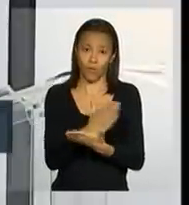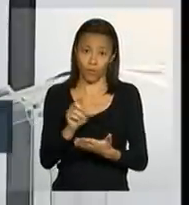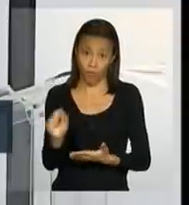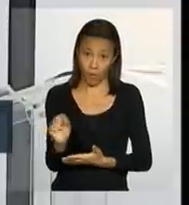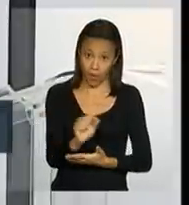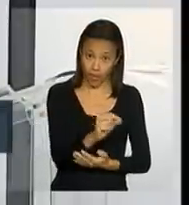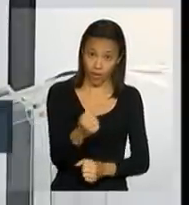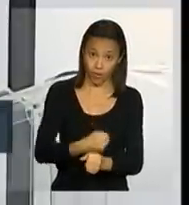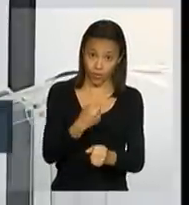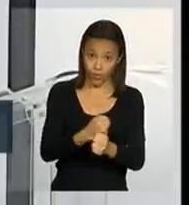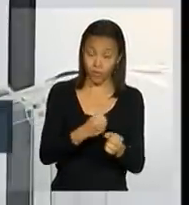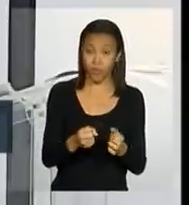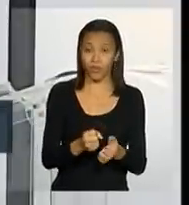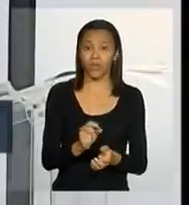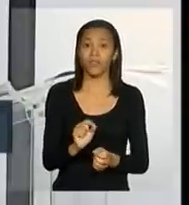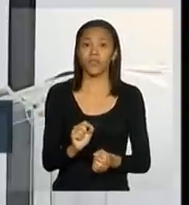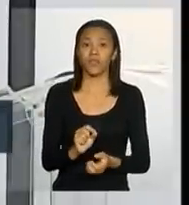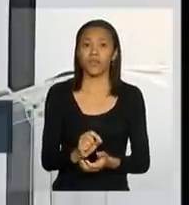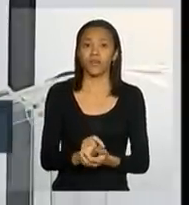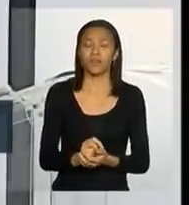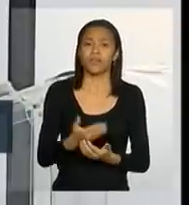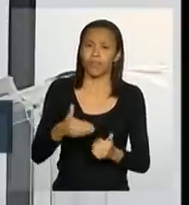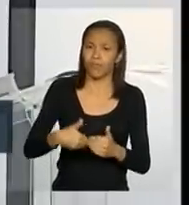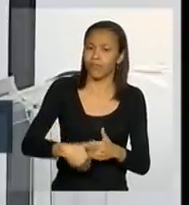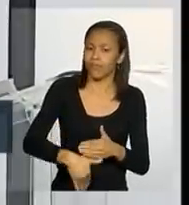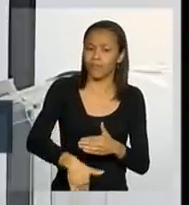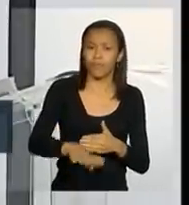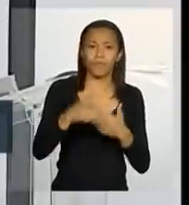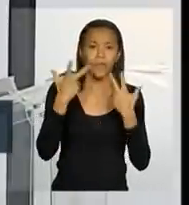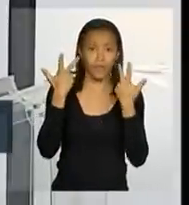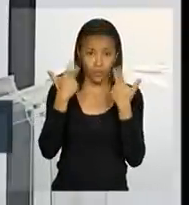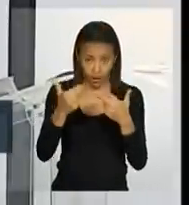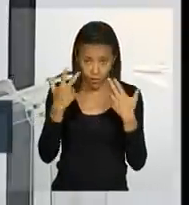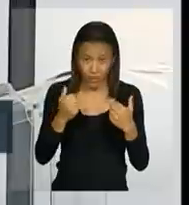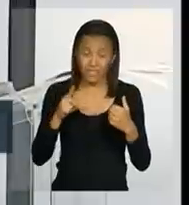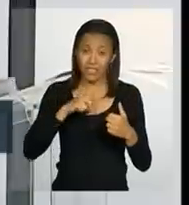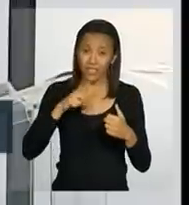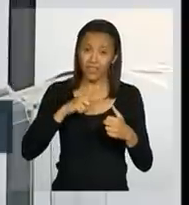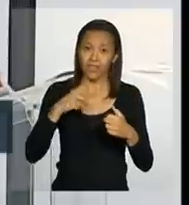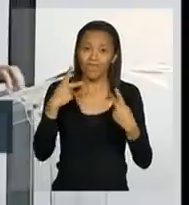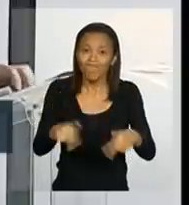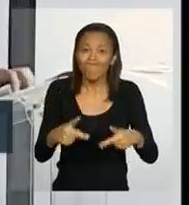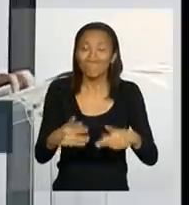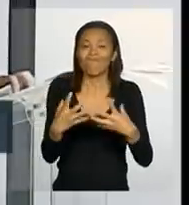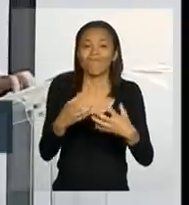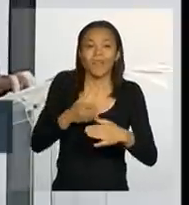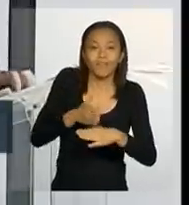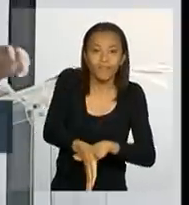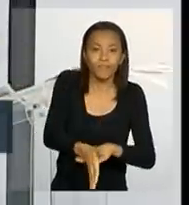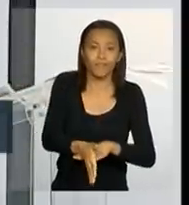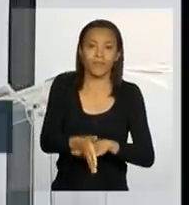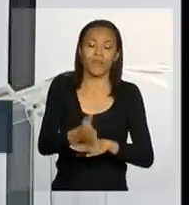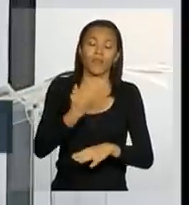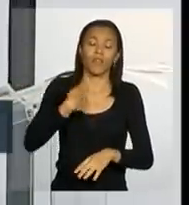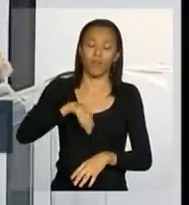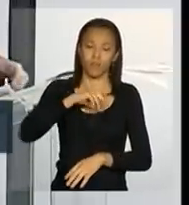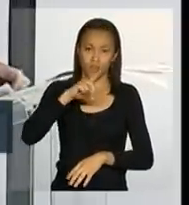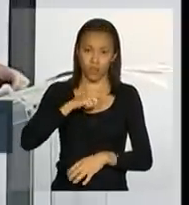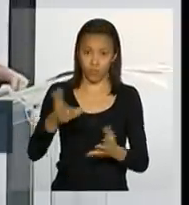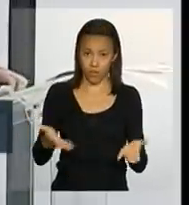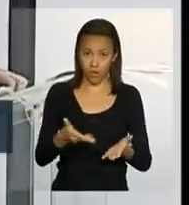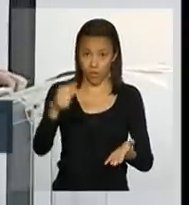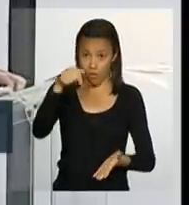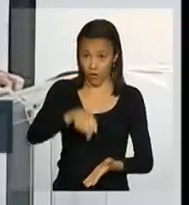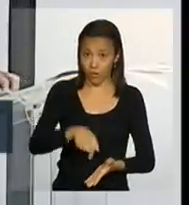ciclo da obra bastante longo pela própria natureza de dificuldade da intervenção. Mas temos agora,